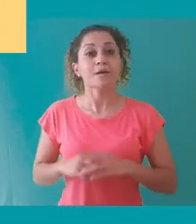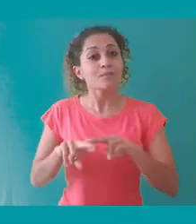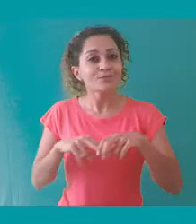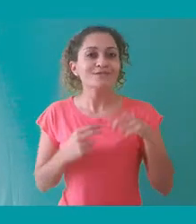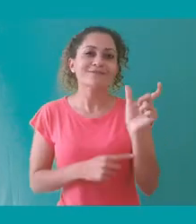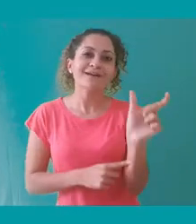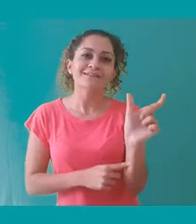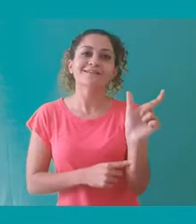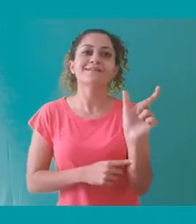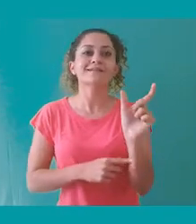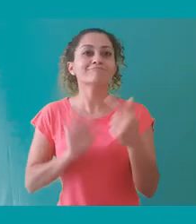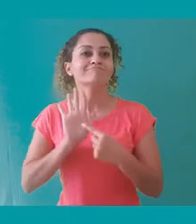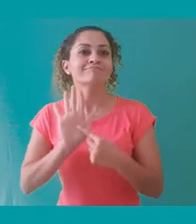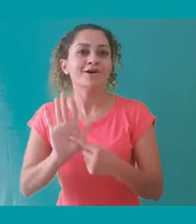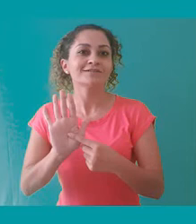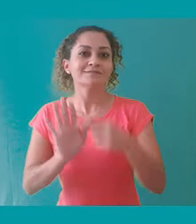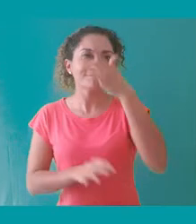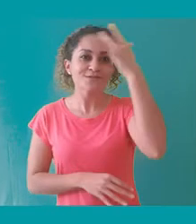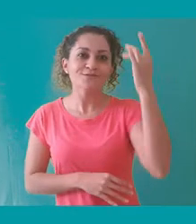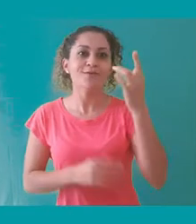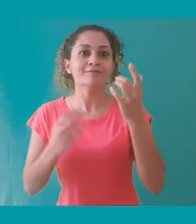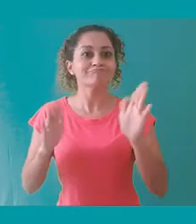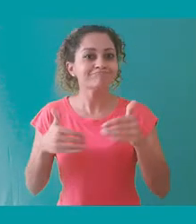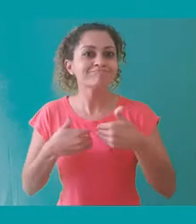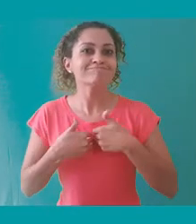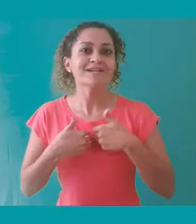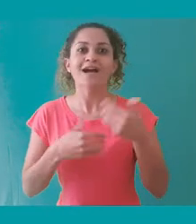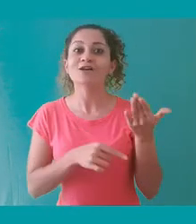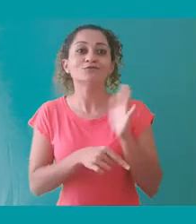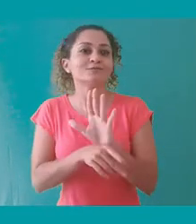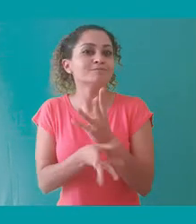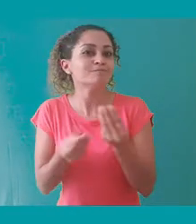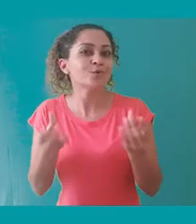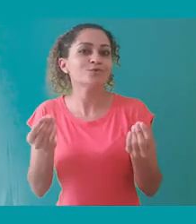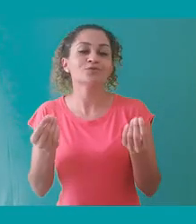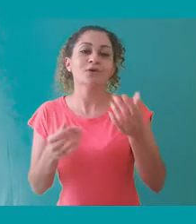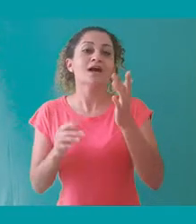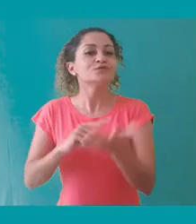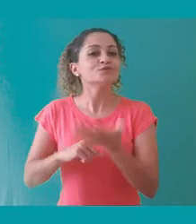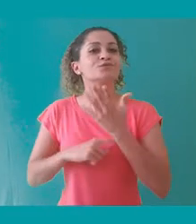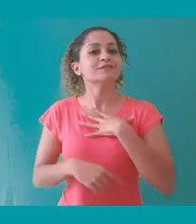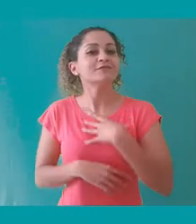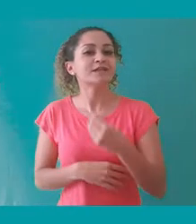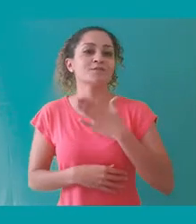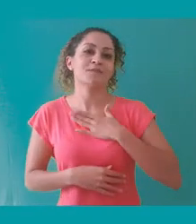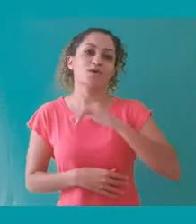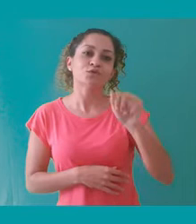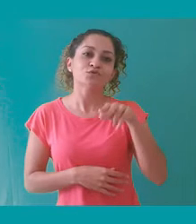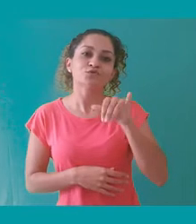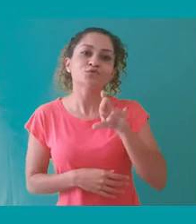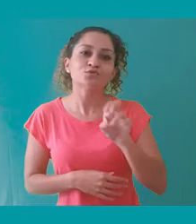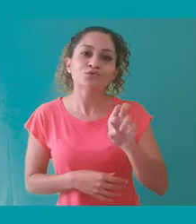forma, a carteirinha de identificação do autista vem auxiliando o ir e vir de meu filho júnior aos acessos